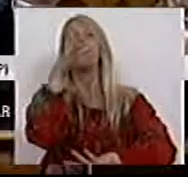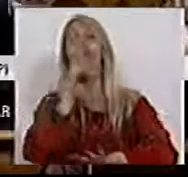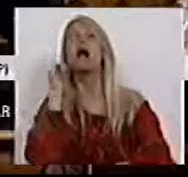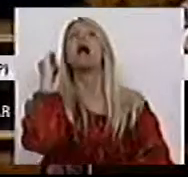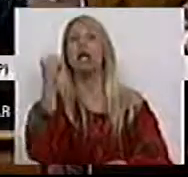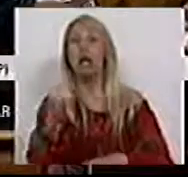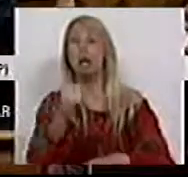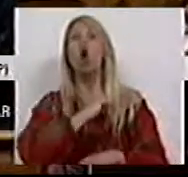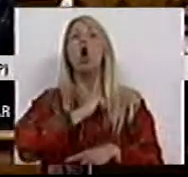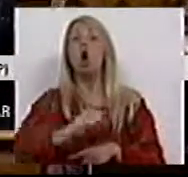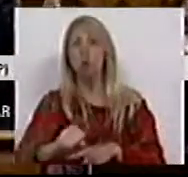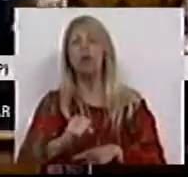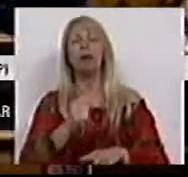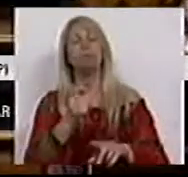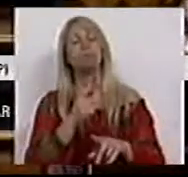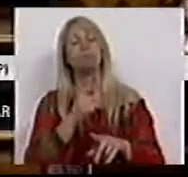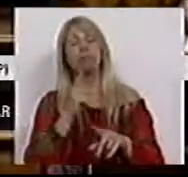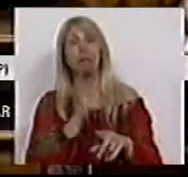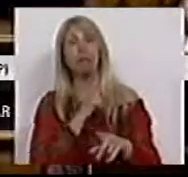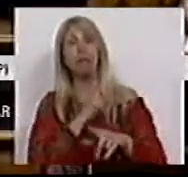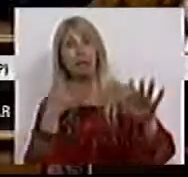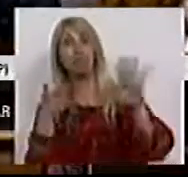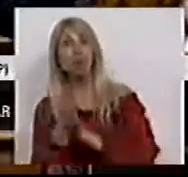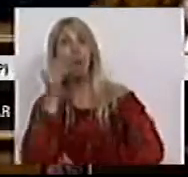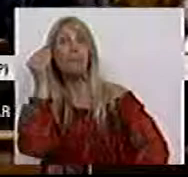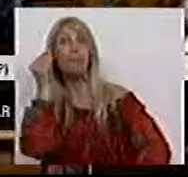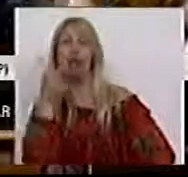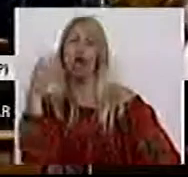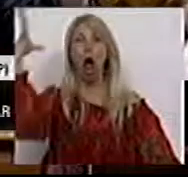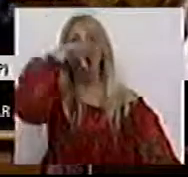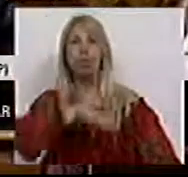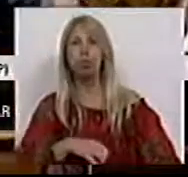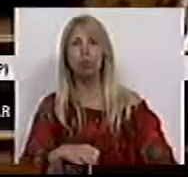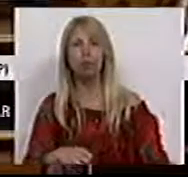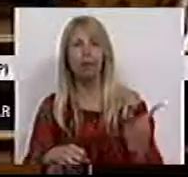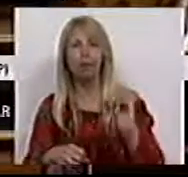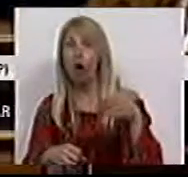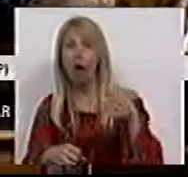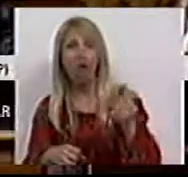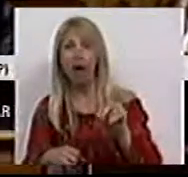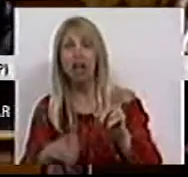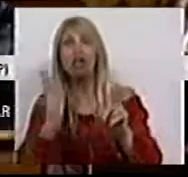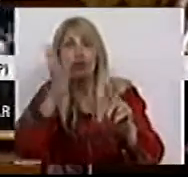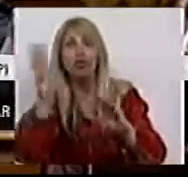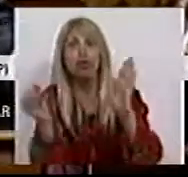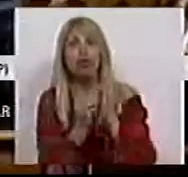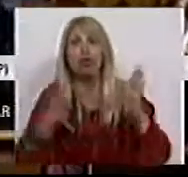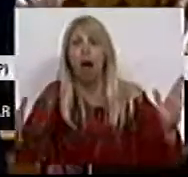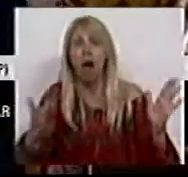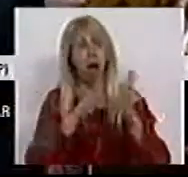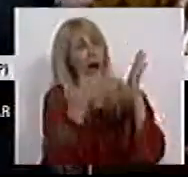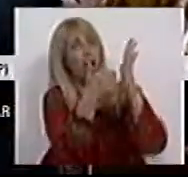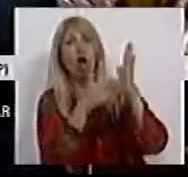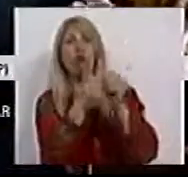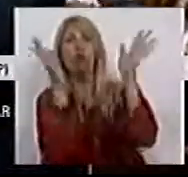Não vai haver. Ele já existe. Já está no catálogo penal de todas as medidas penais. Agora,